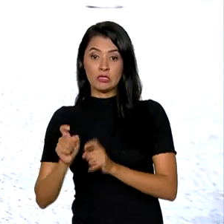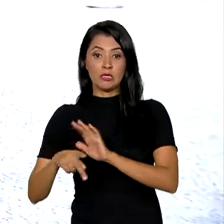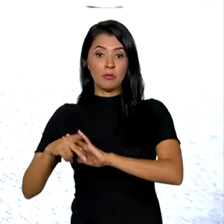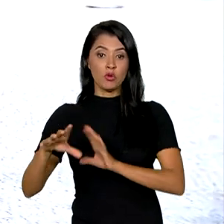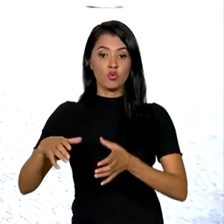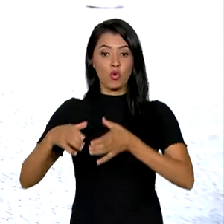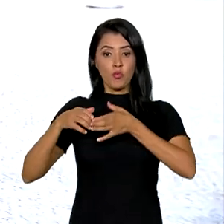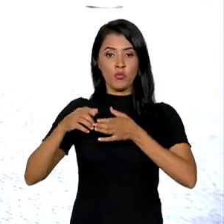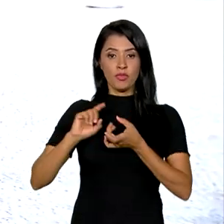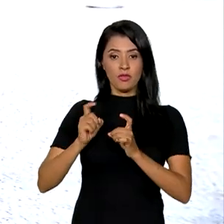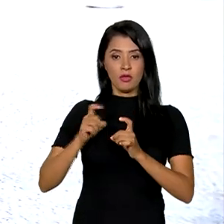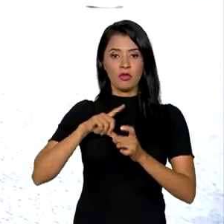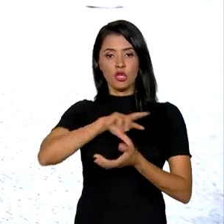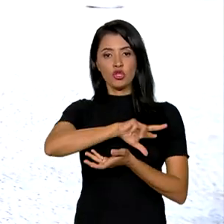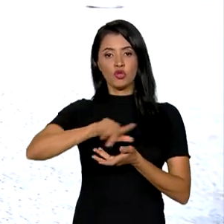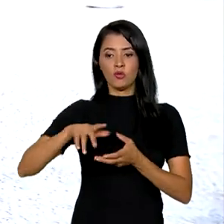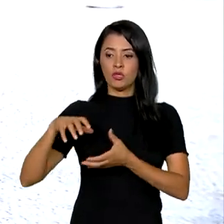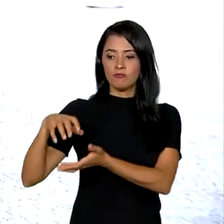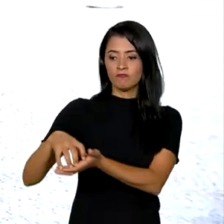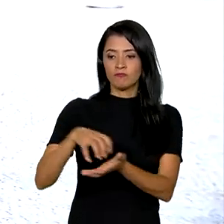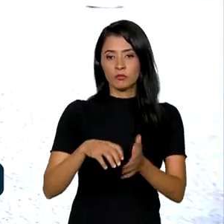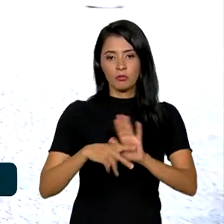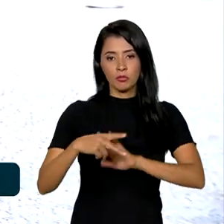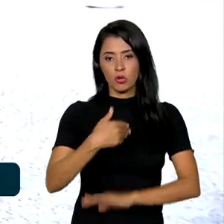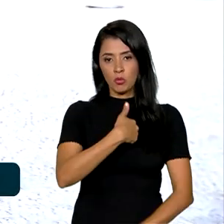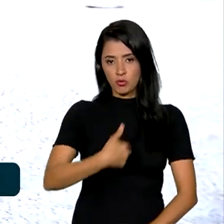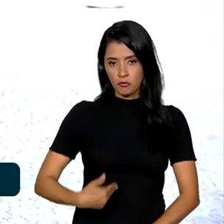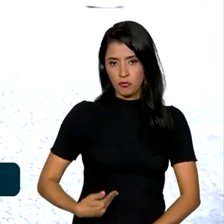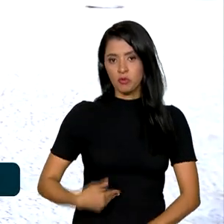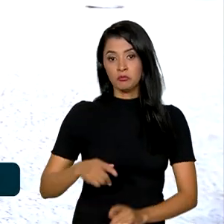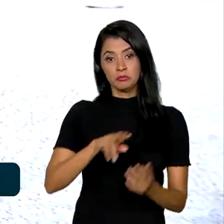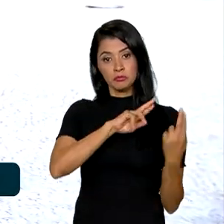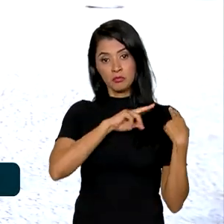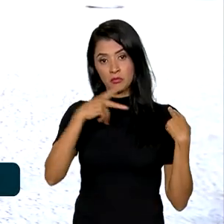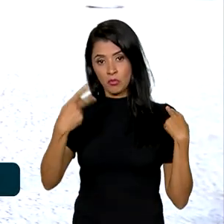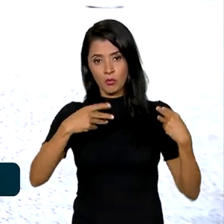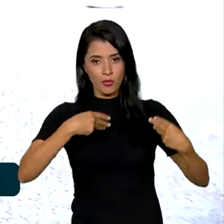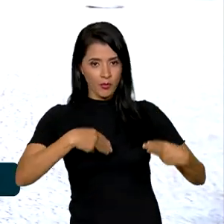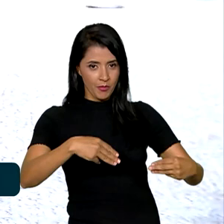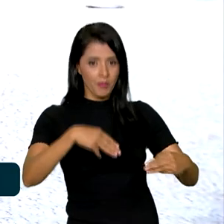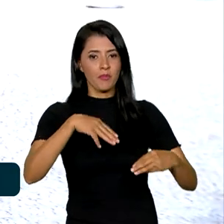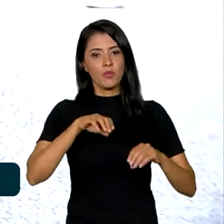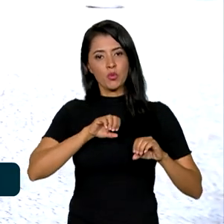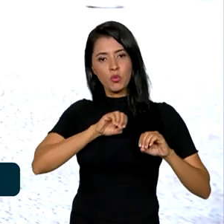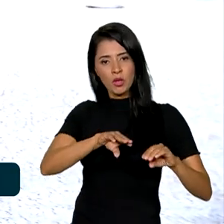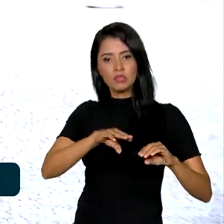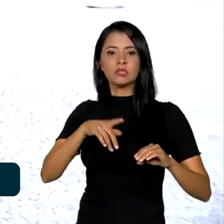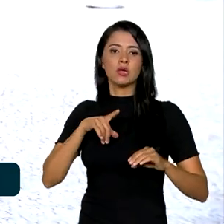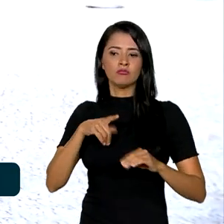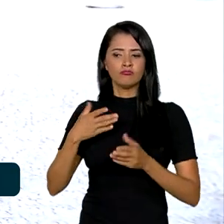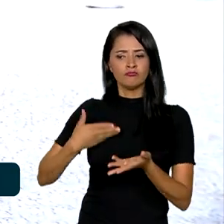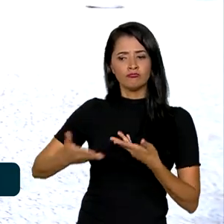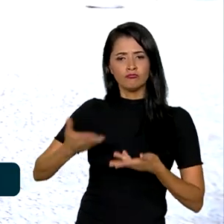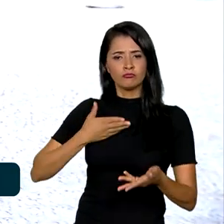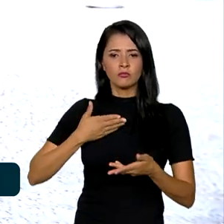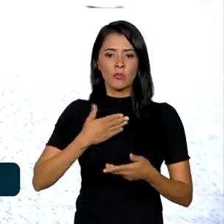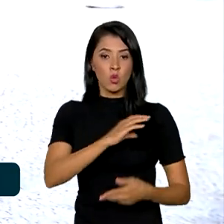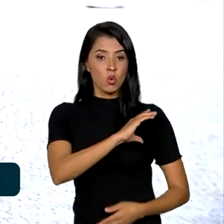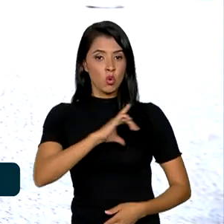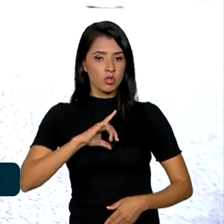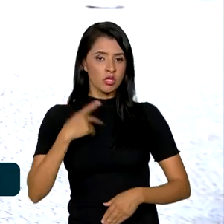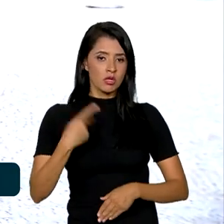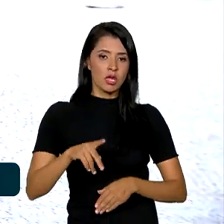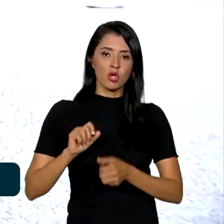executivo com diferentes órgãos de governo. Caberá ao Ministério da Educação articular e coordenar as ações